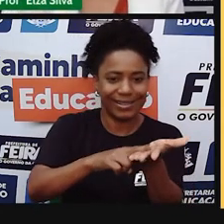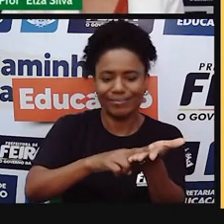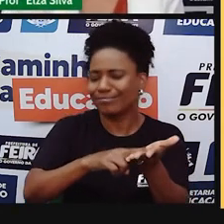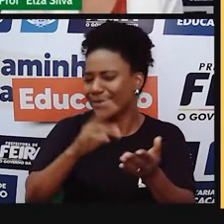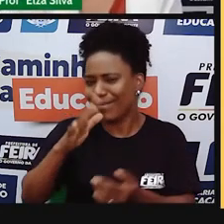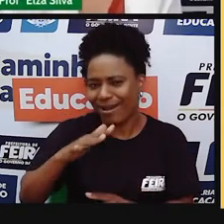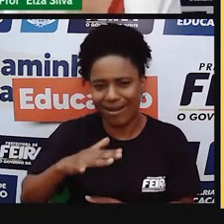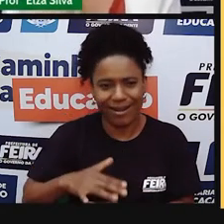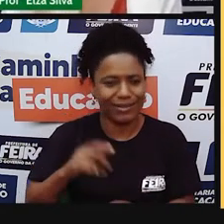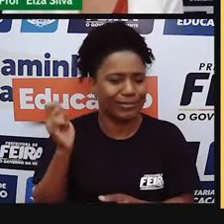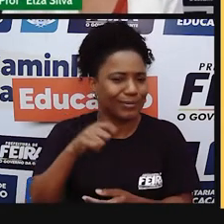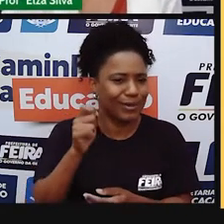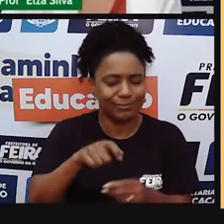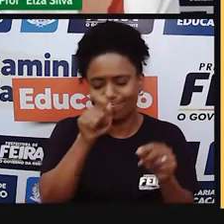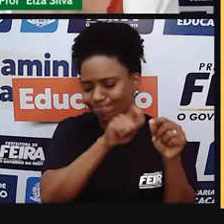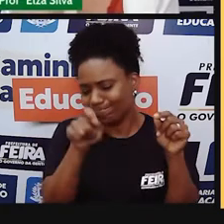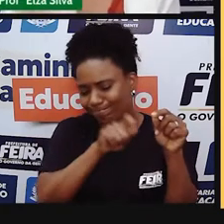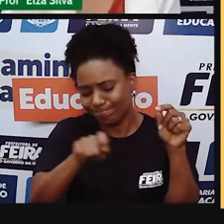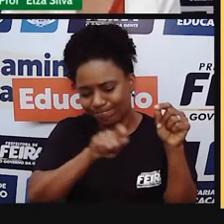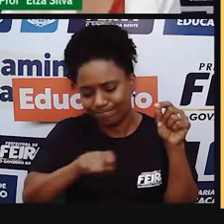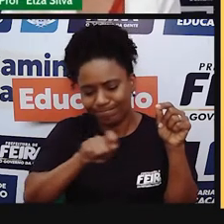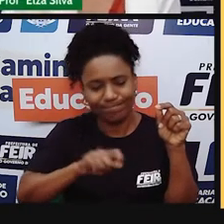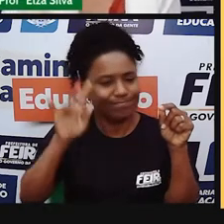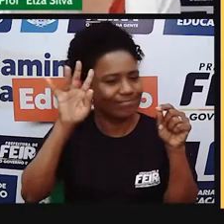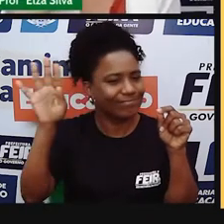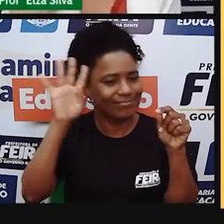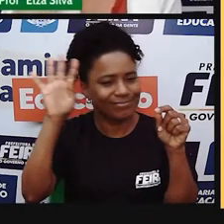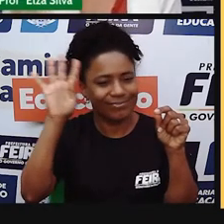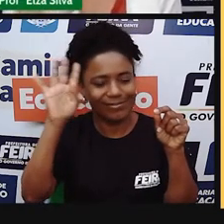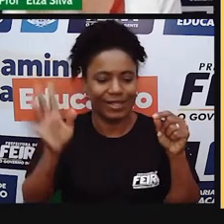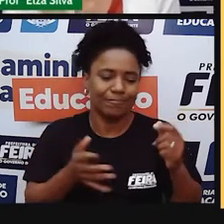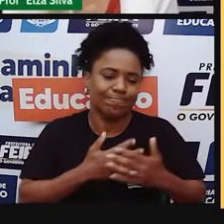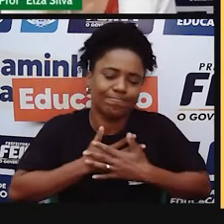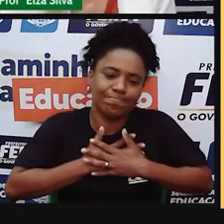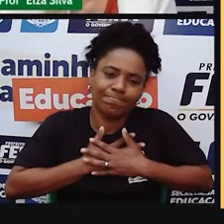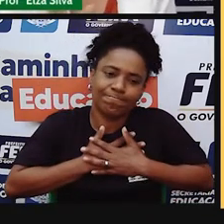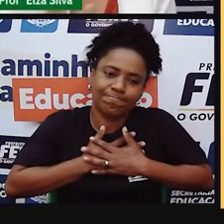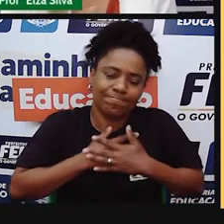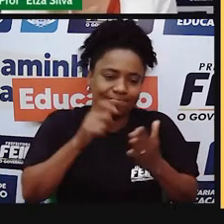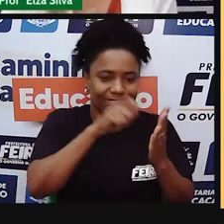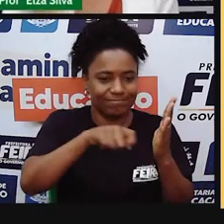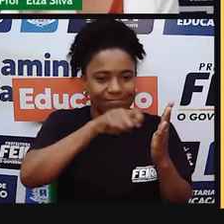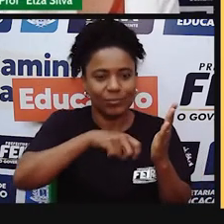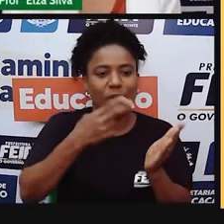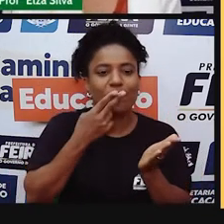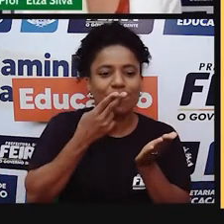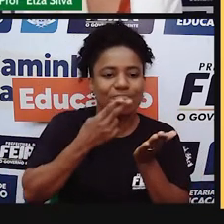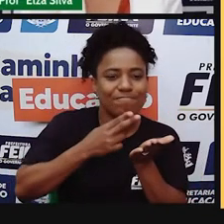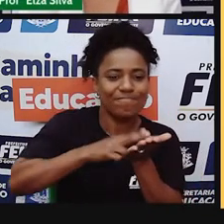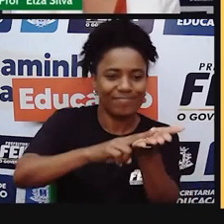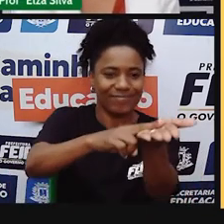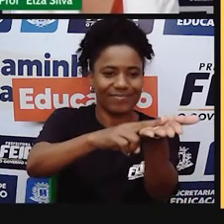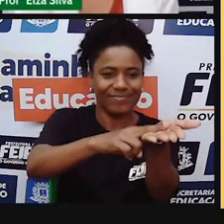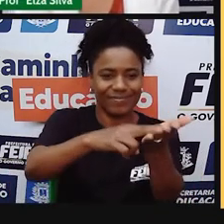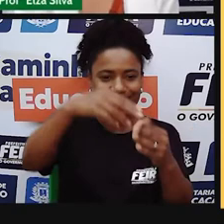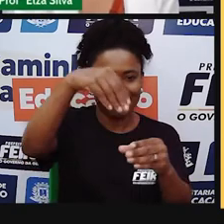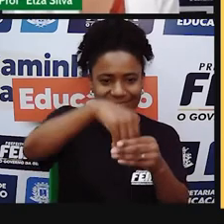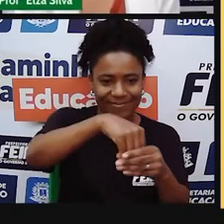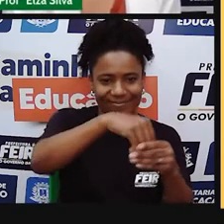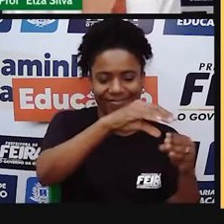quantas folhas quisesse, expressava seus pensamentos, sentimentos, e enviava através dos correios para as pessoas